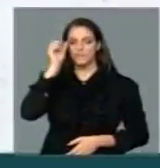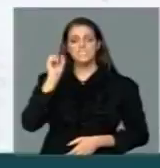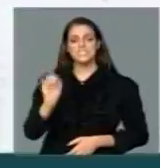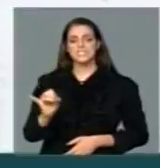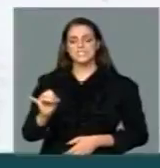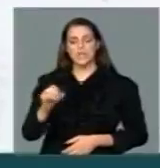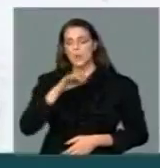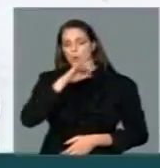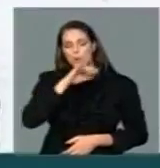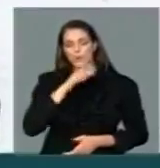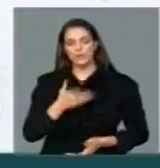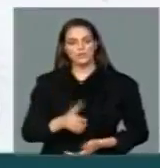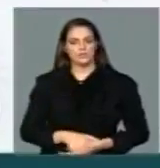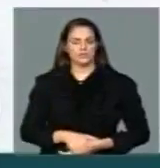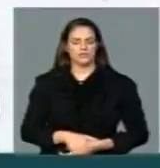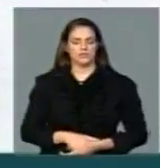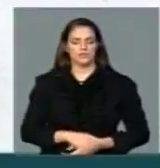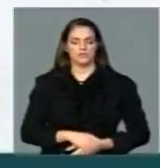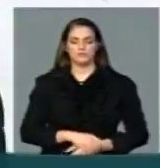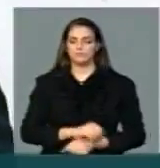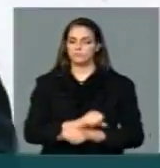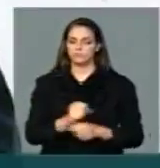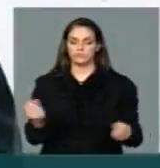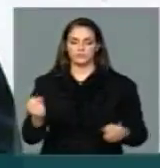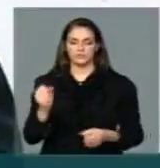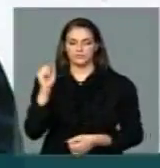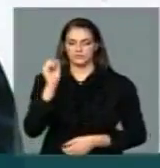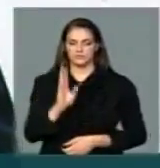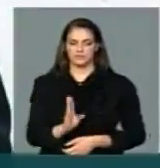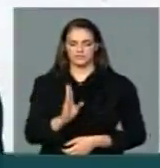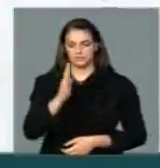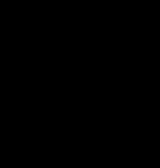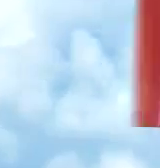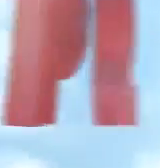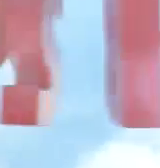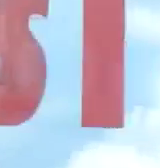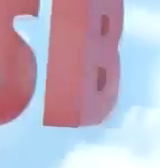Federativo, senão não tem jeito para os prefeitos do nosso Brasil. Muito obrigado, presidente. presidente.